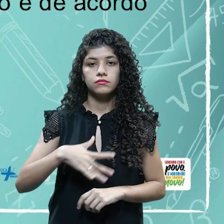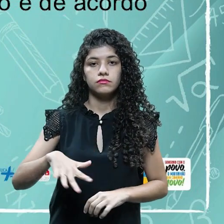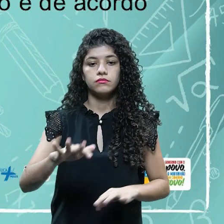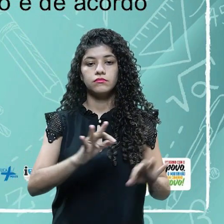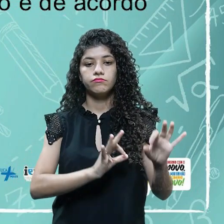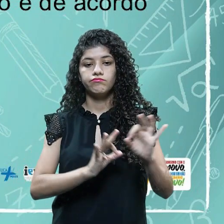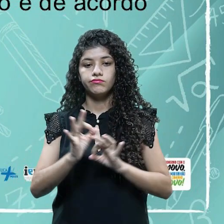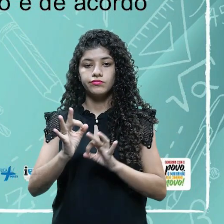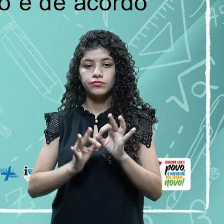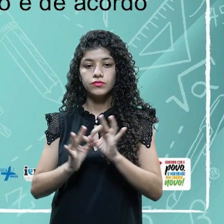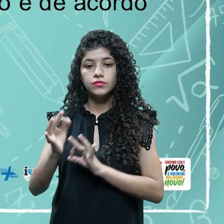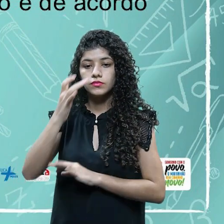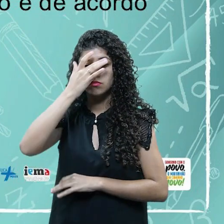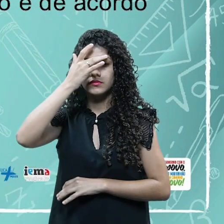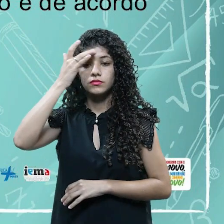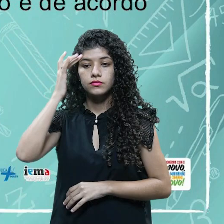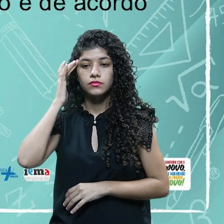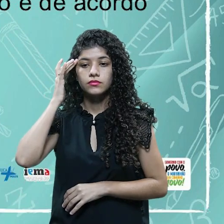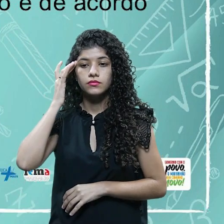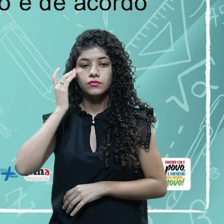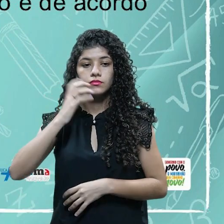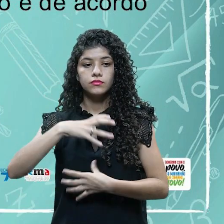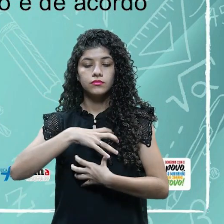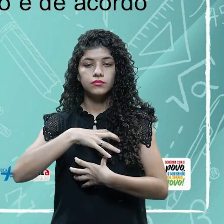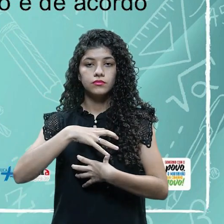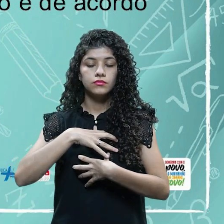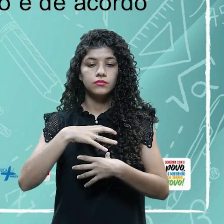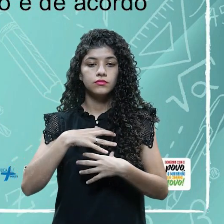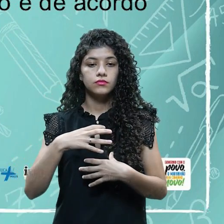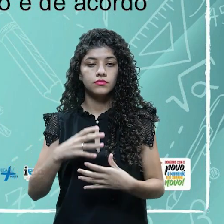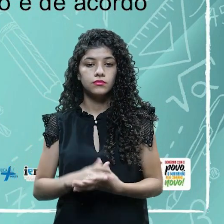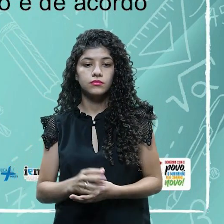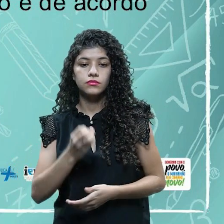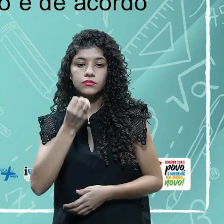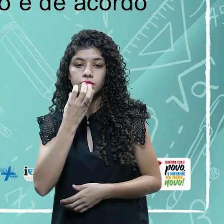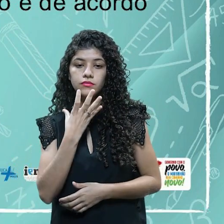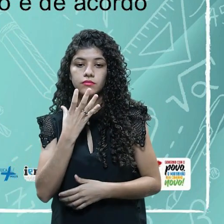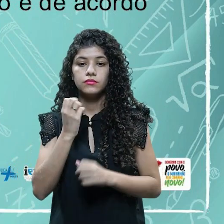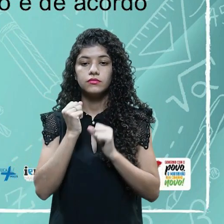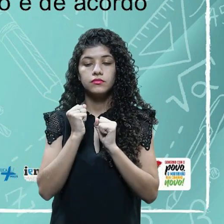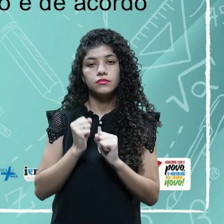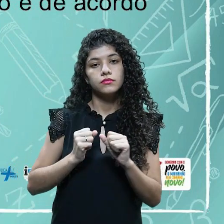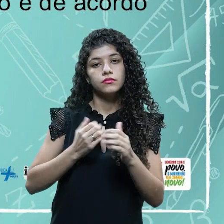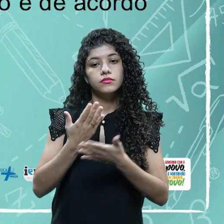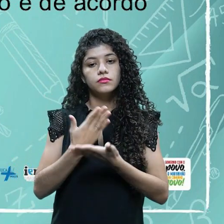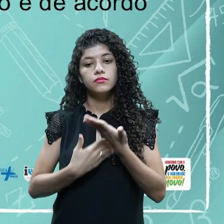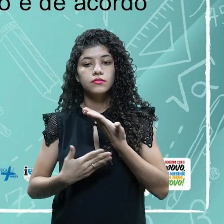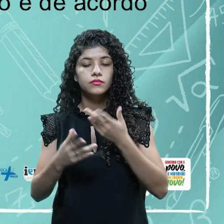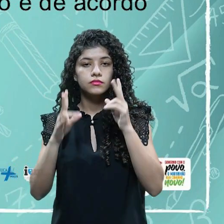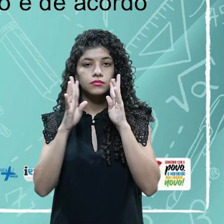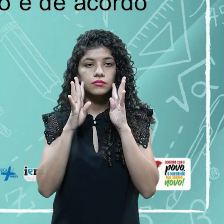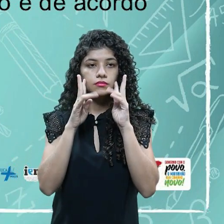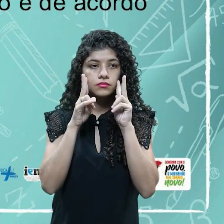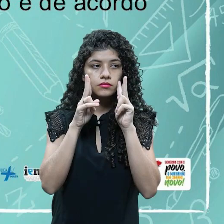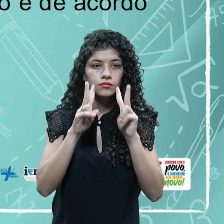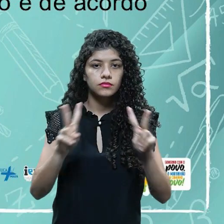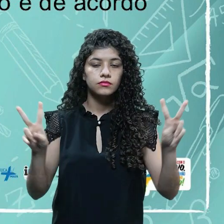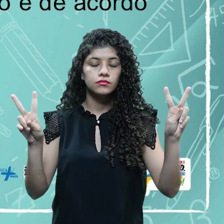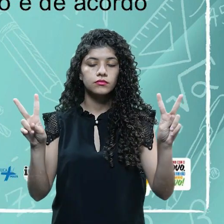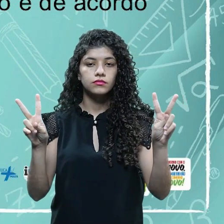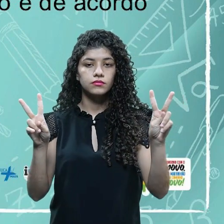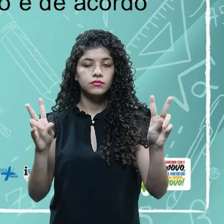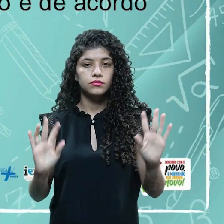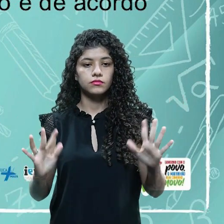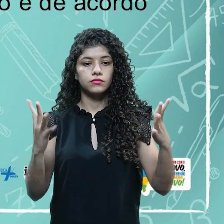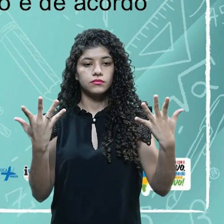participantes, eles sintam-se confortáveis e possam acompanhar todo o evento, né. Então, o tipo de montagem, ele é